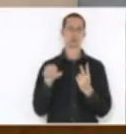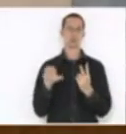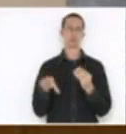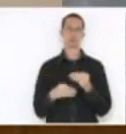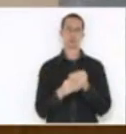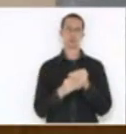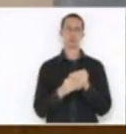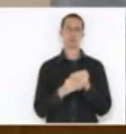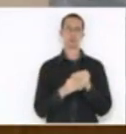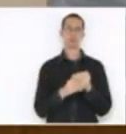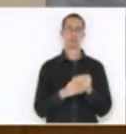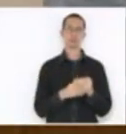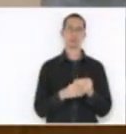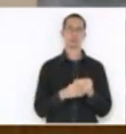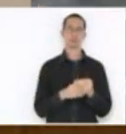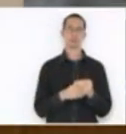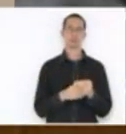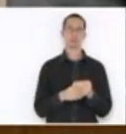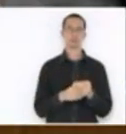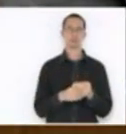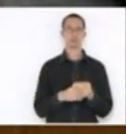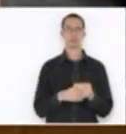que trata... Nós agradecemos.